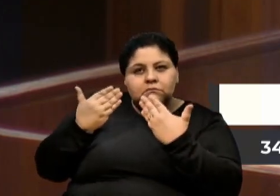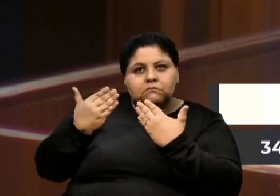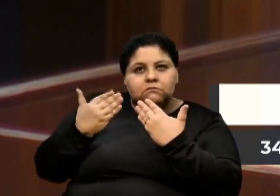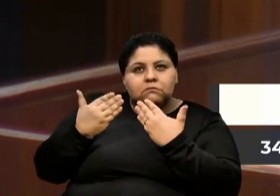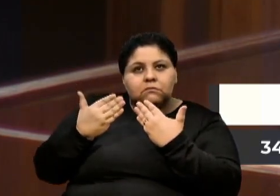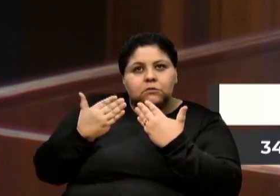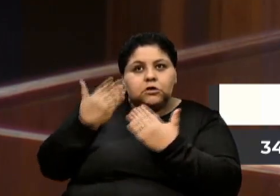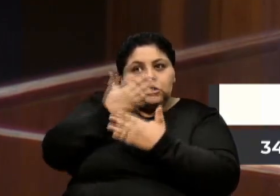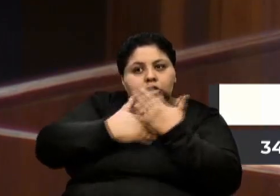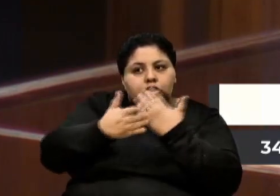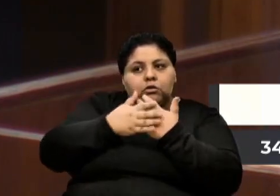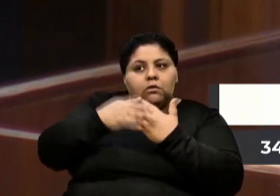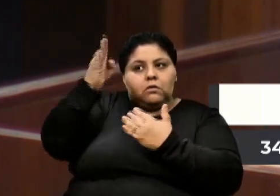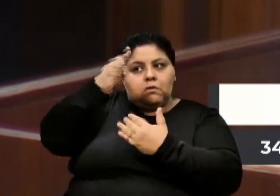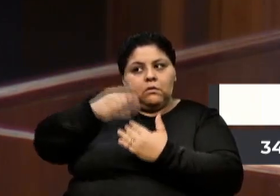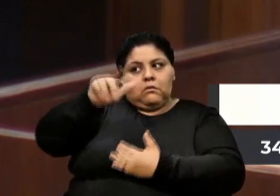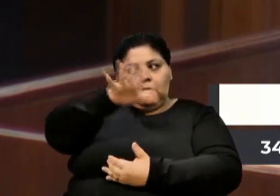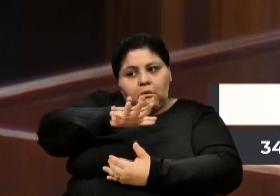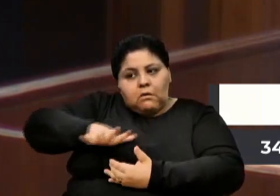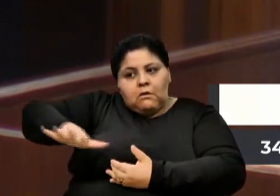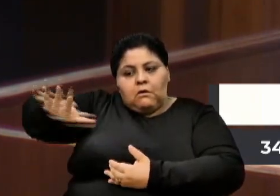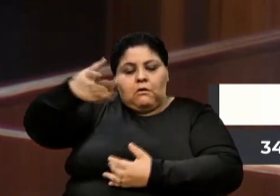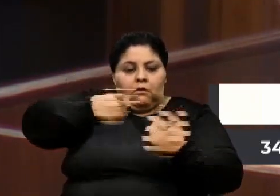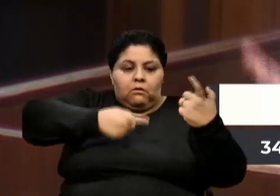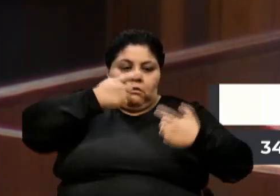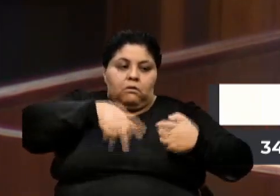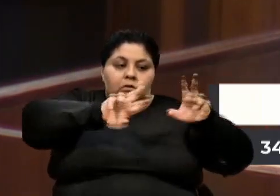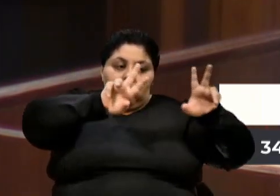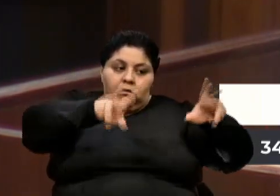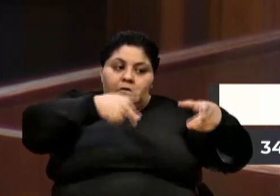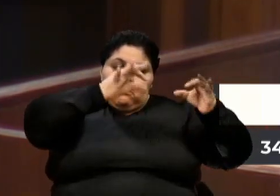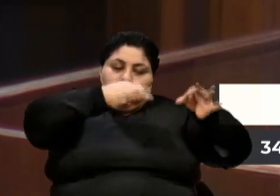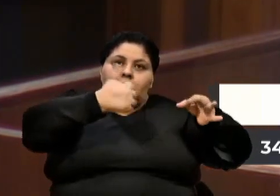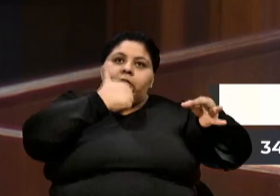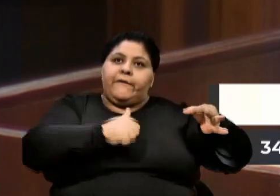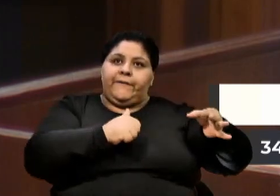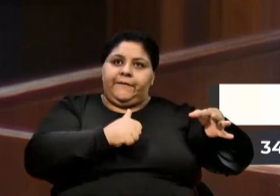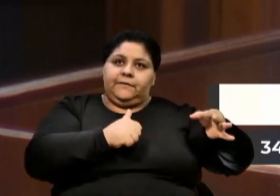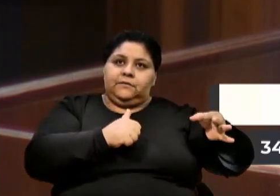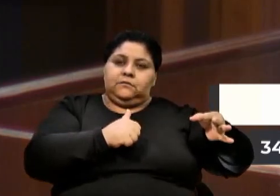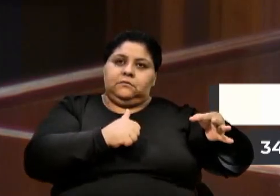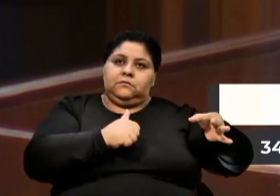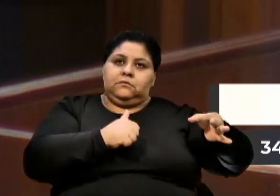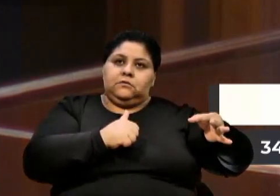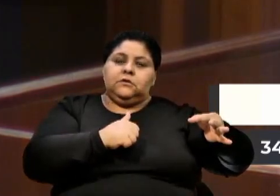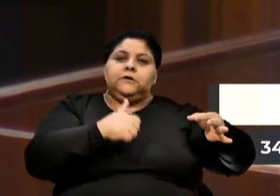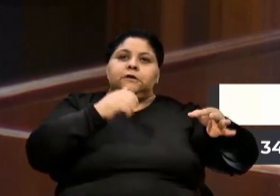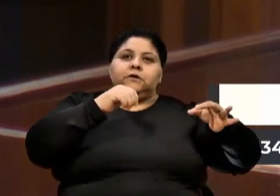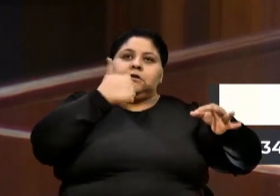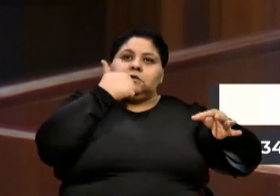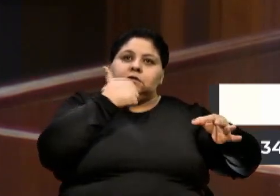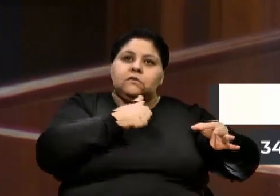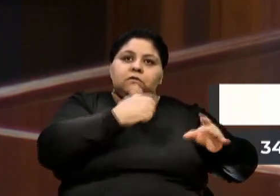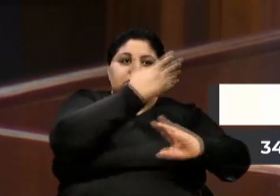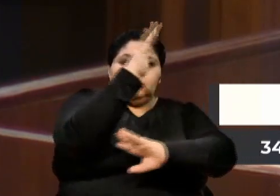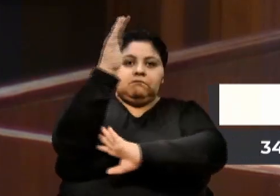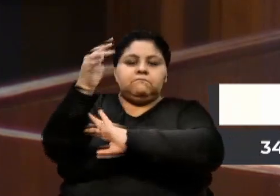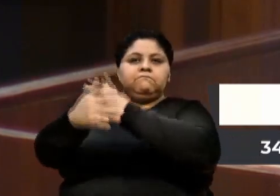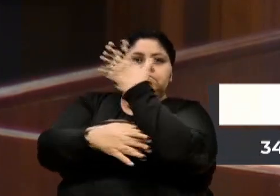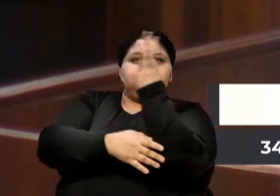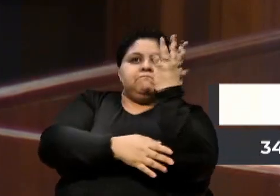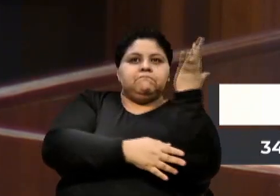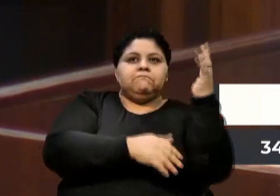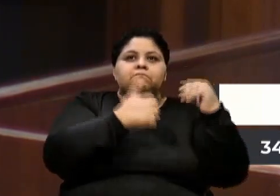inteiro para discutir temas específicos das mulheres. As mulheres das florestas, as mulheres ribeirinhas, as